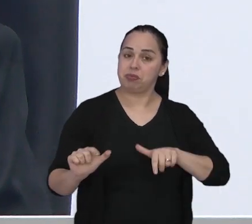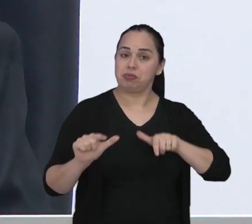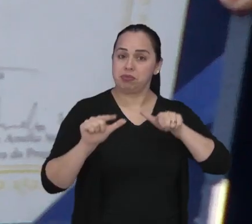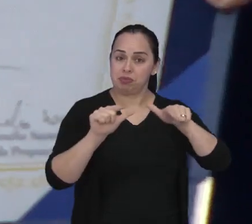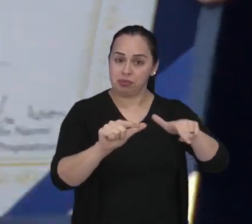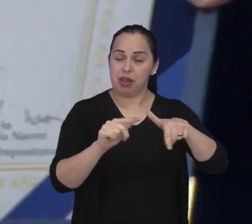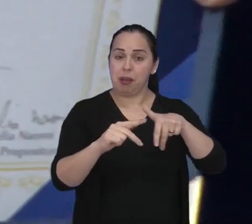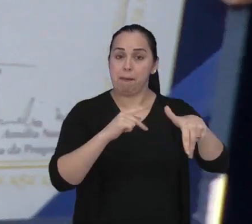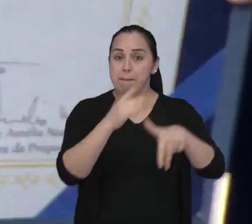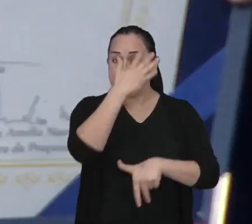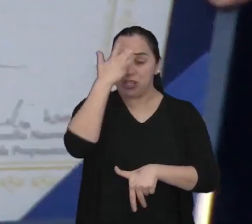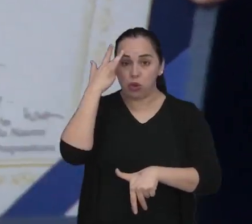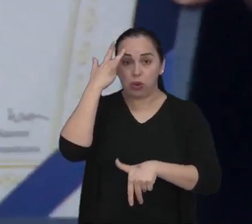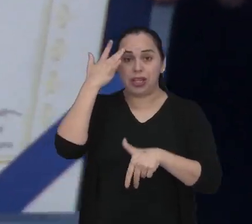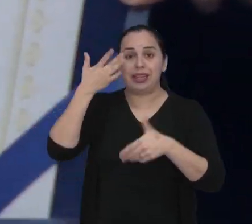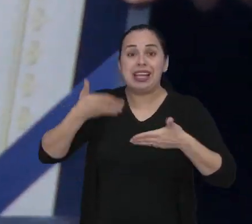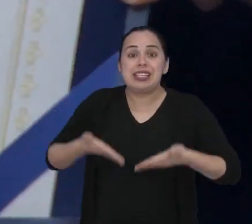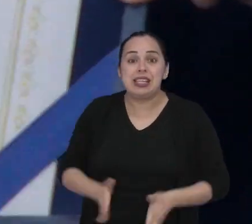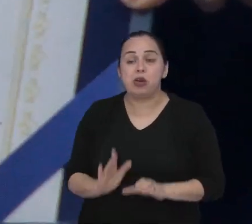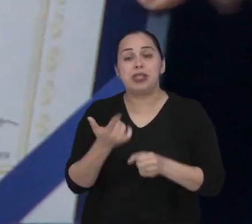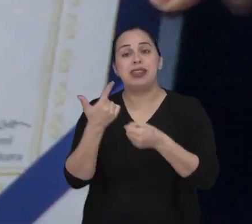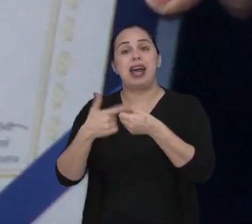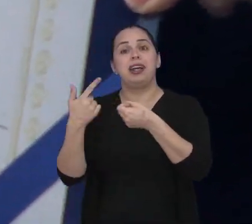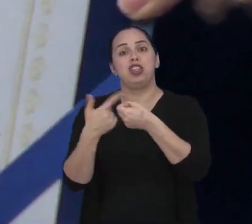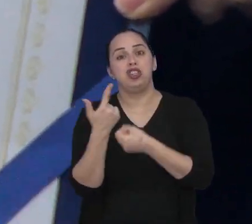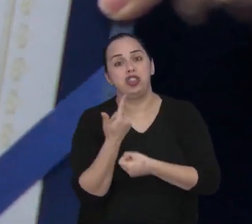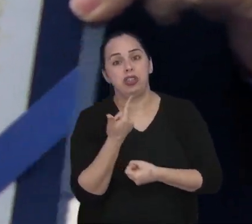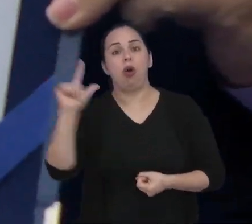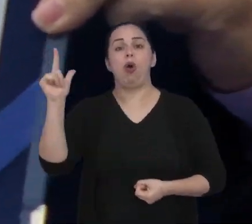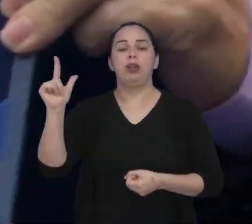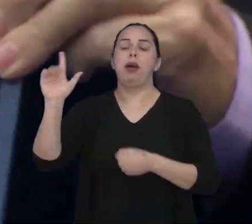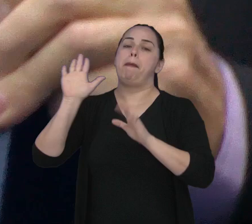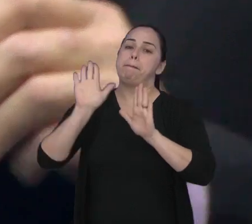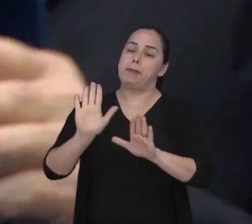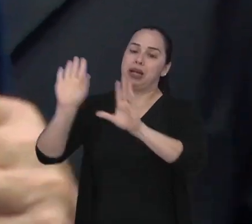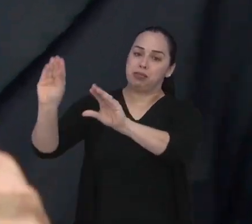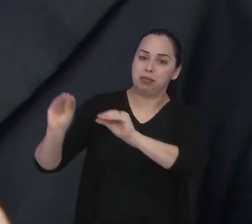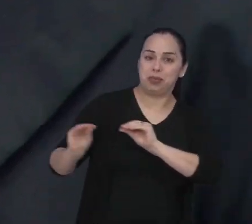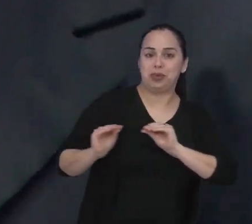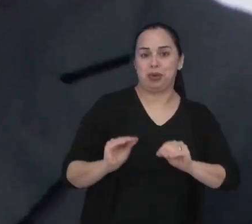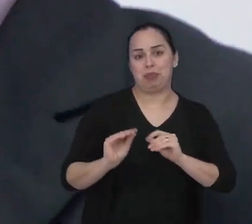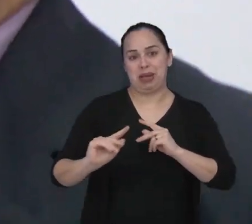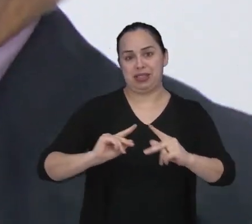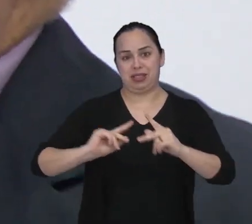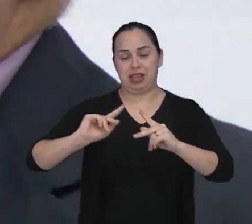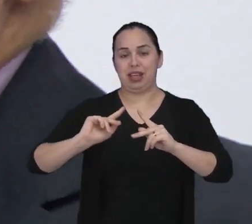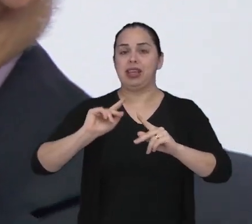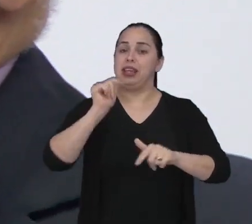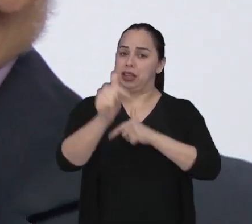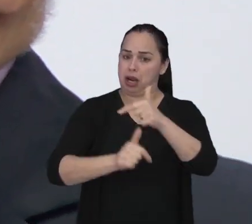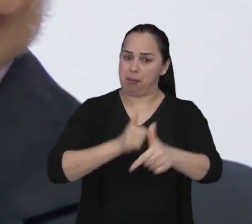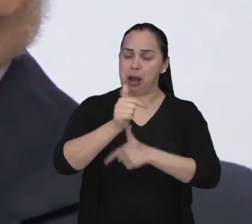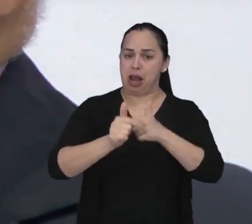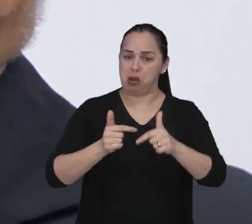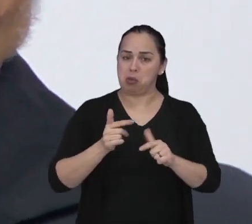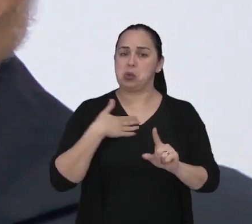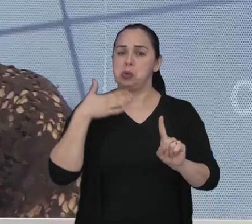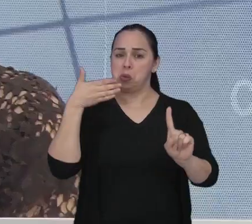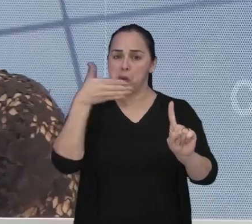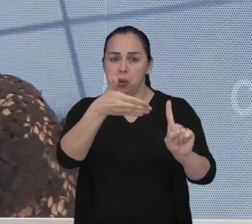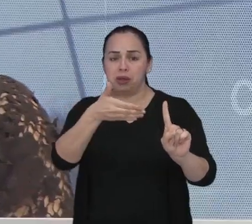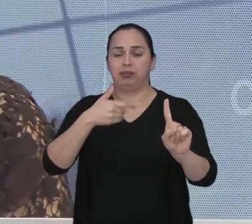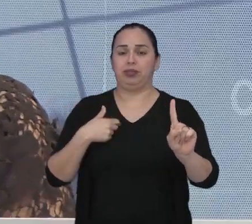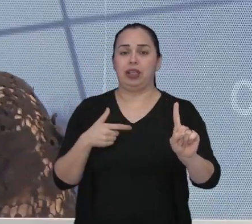Cunha. A honraria é destinada a pessoas que não são nascidas na cidade, mas desempenham um papel de destaque em São José.